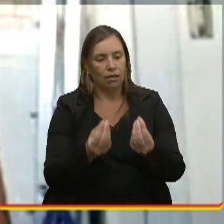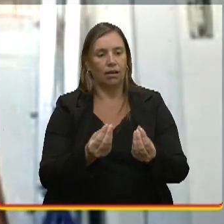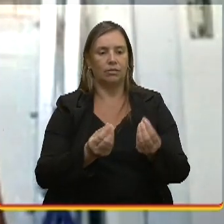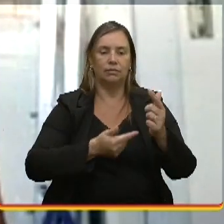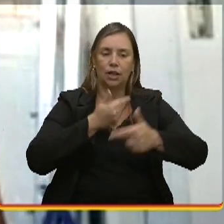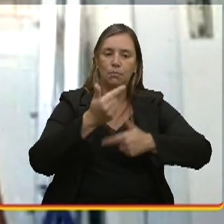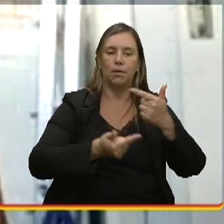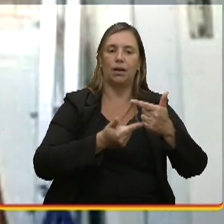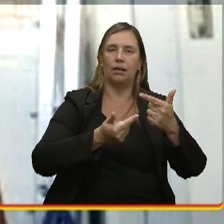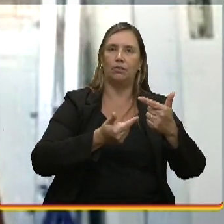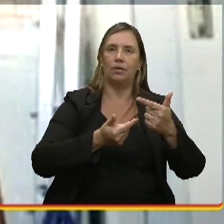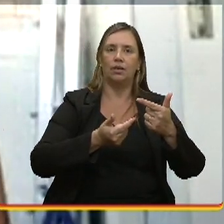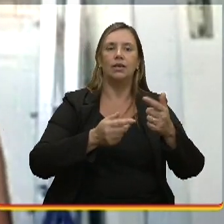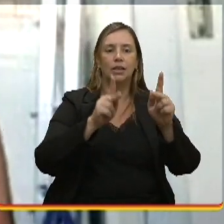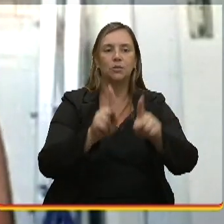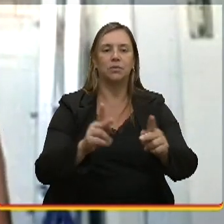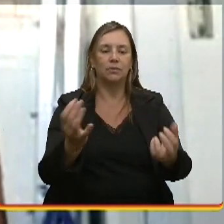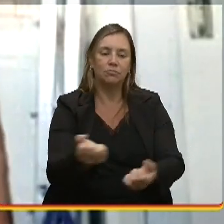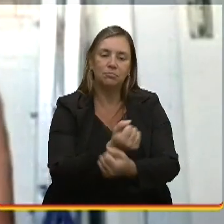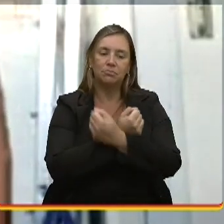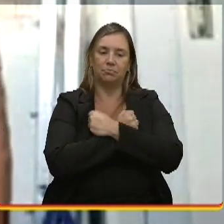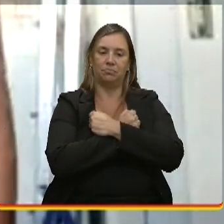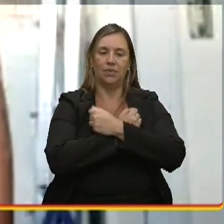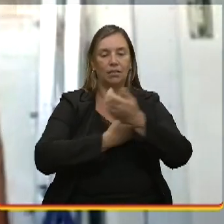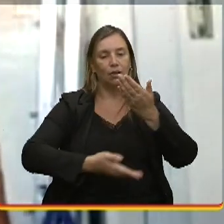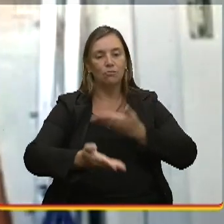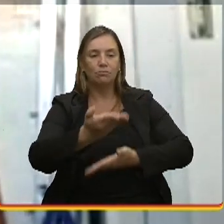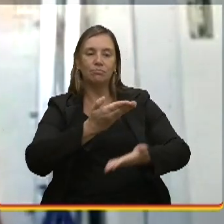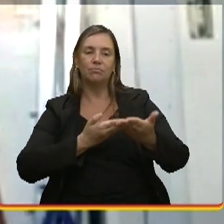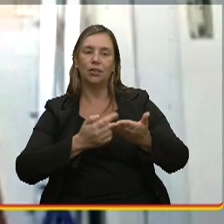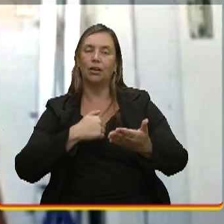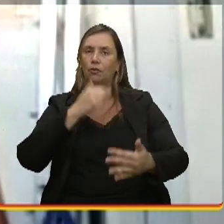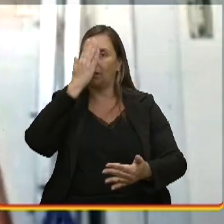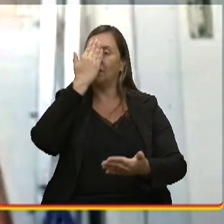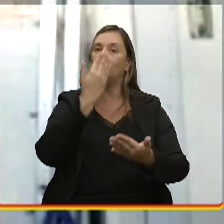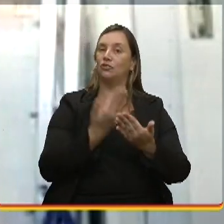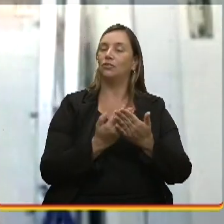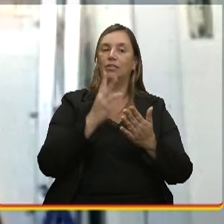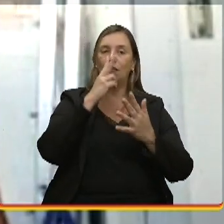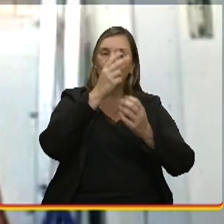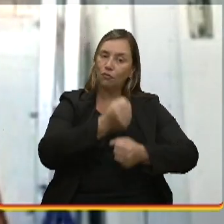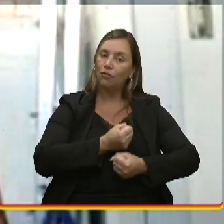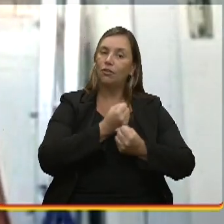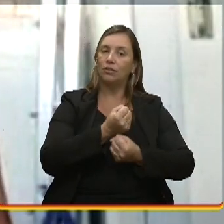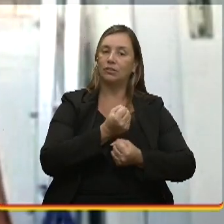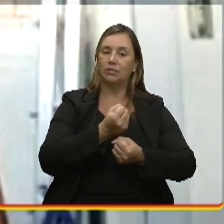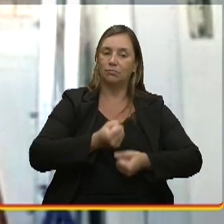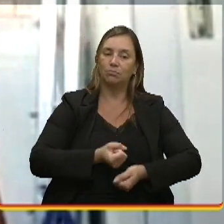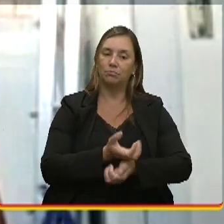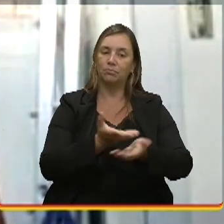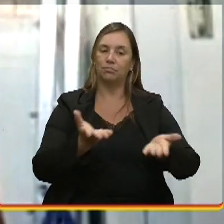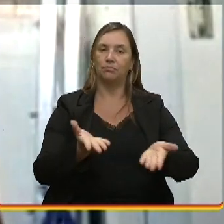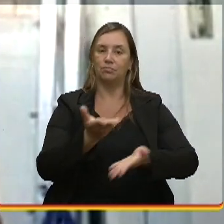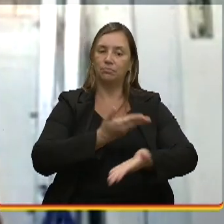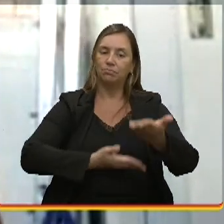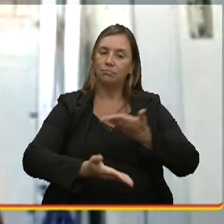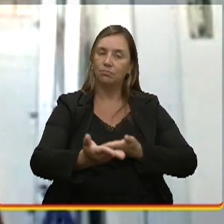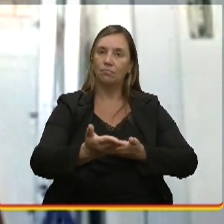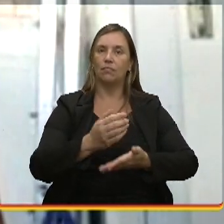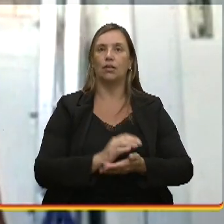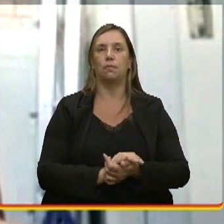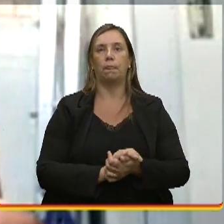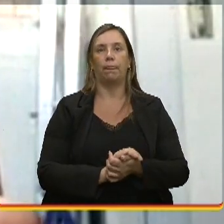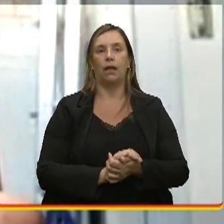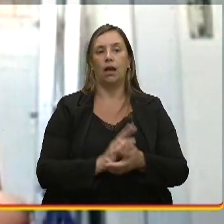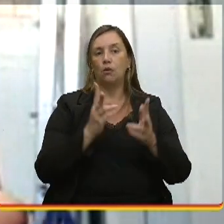também, então, eu acredito muito nessa força que uma pode dar para a outra, que é como a própria mulher em construção